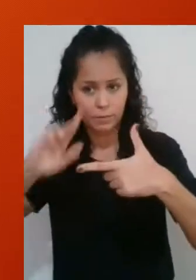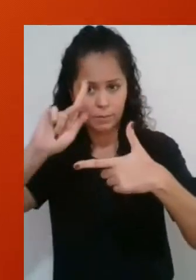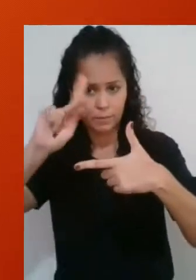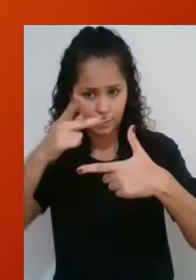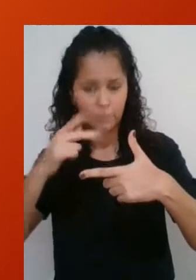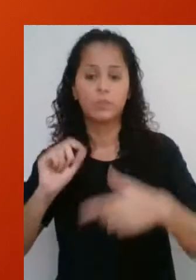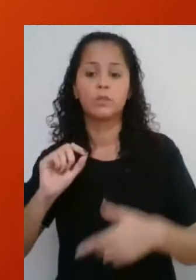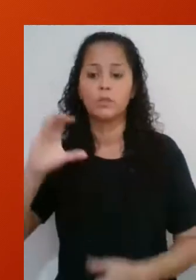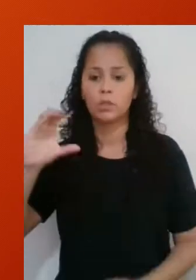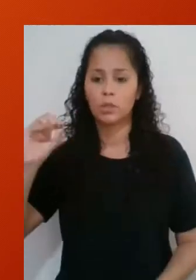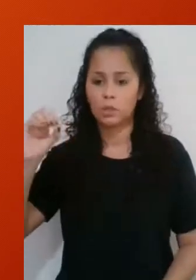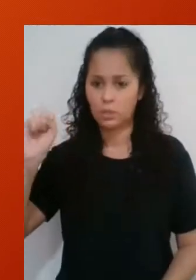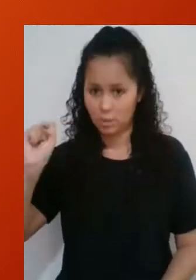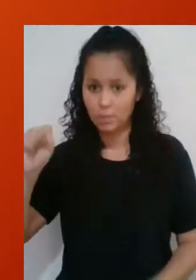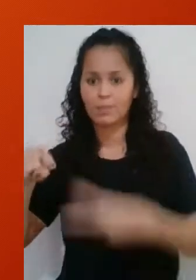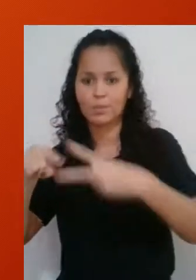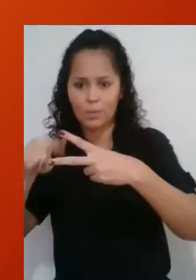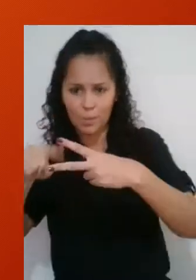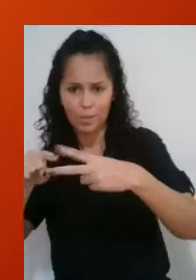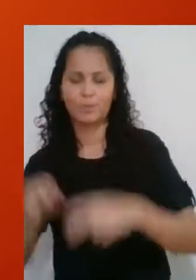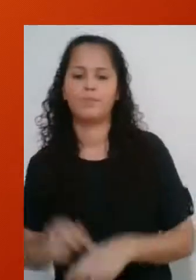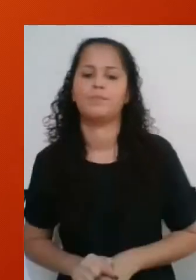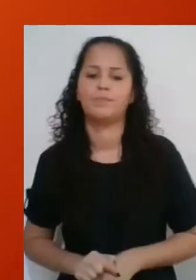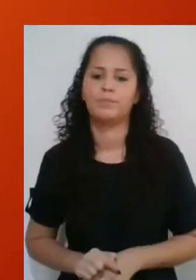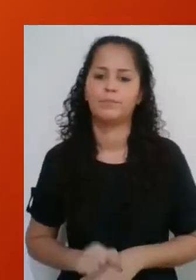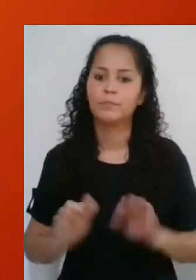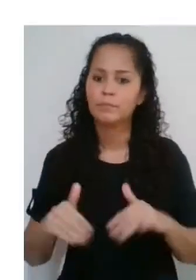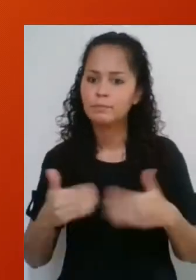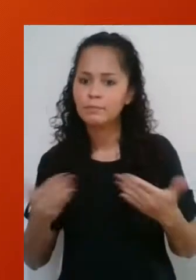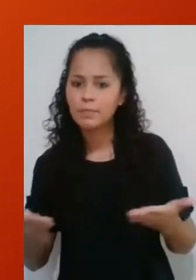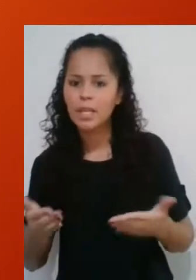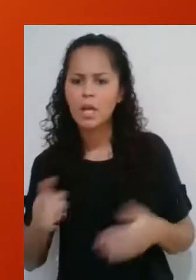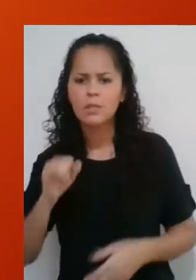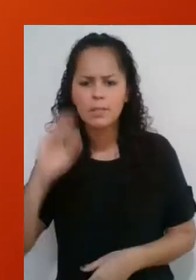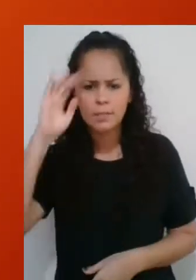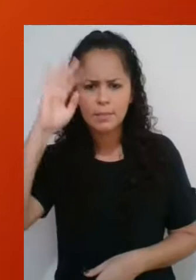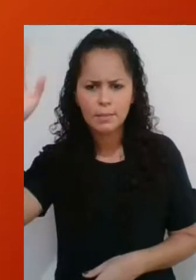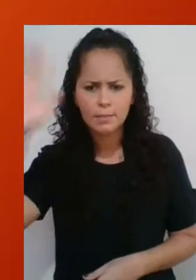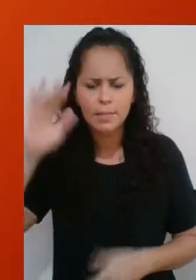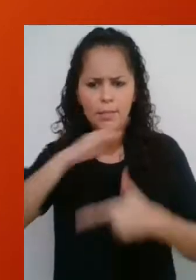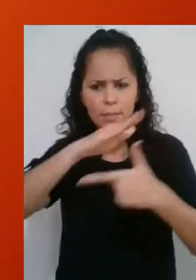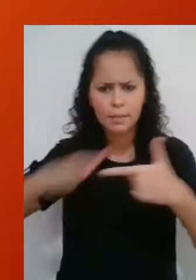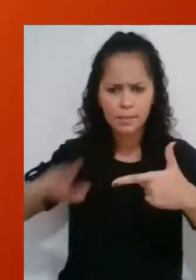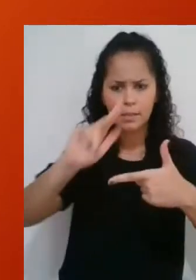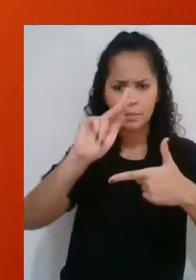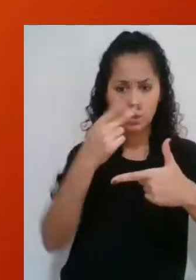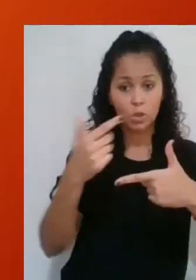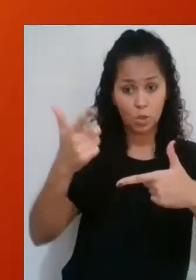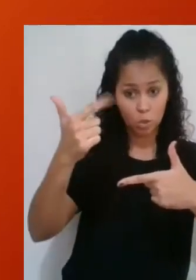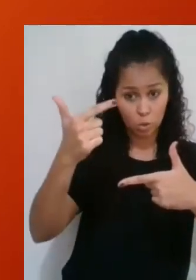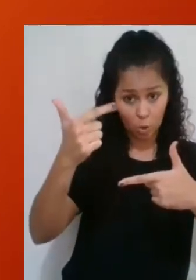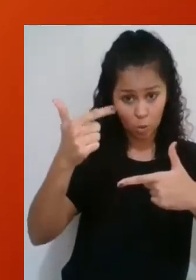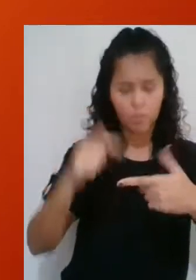produto da hipotenusa pelo cosseno desse mesmo ângulo. Portanto, se nós imaginarmos que a